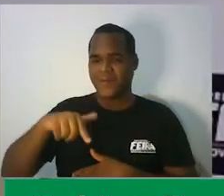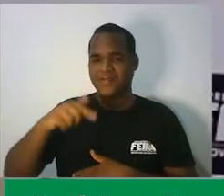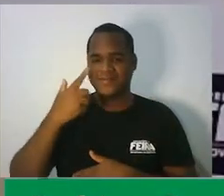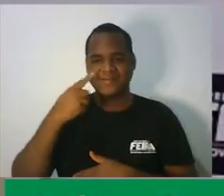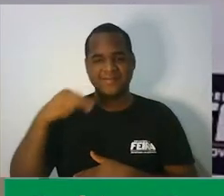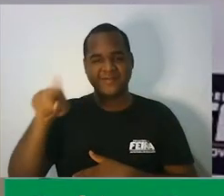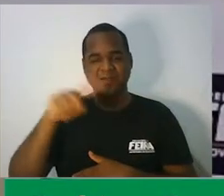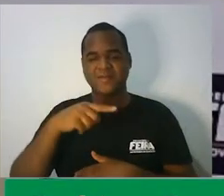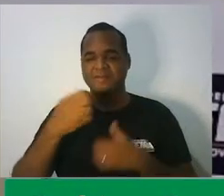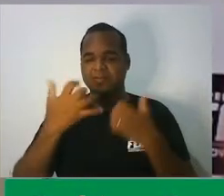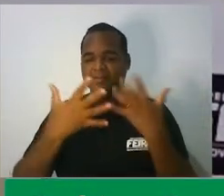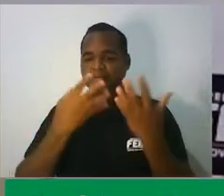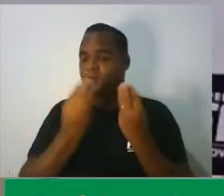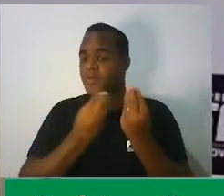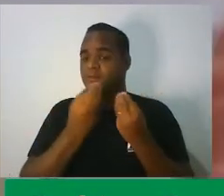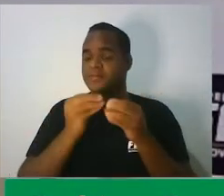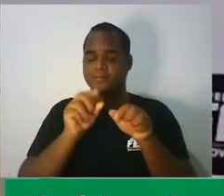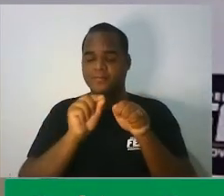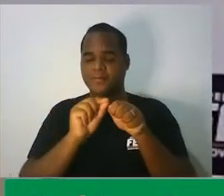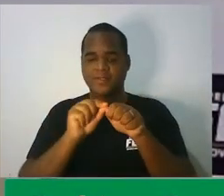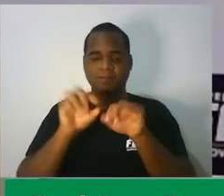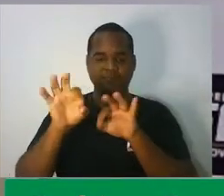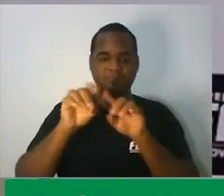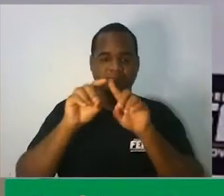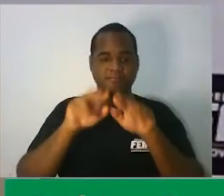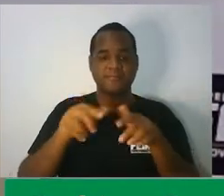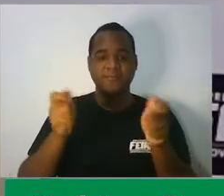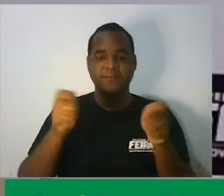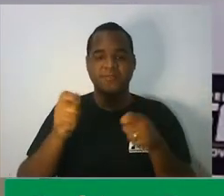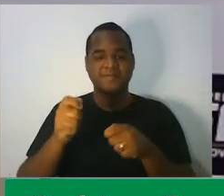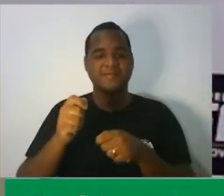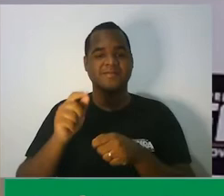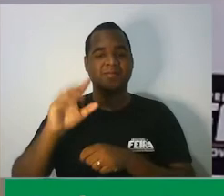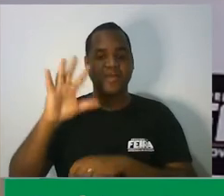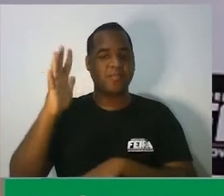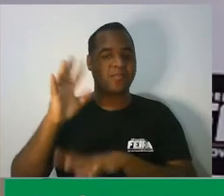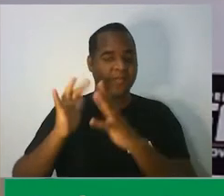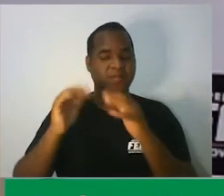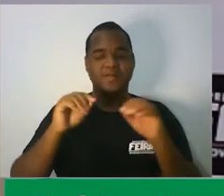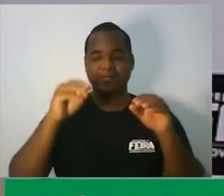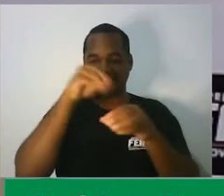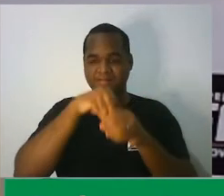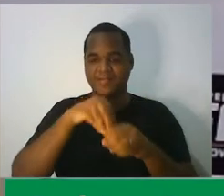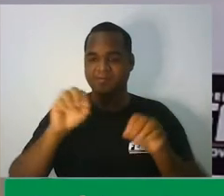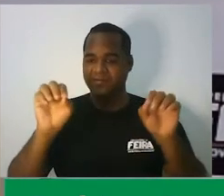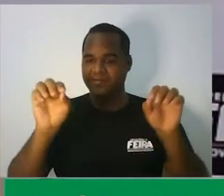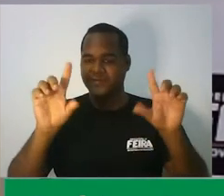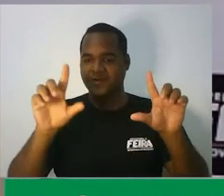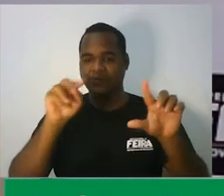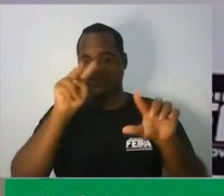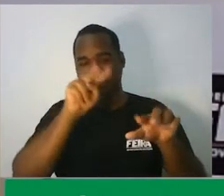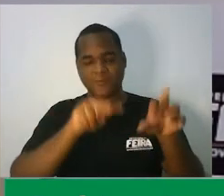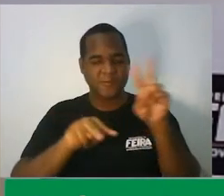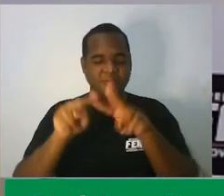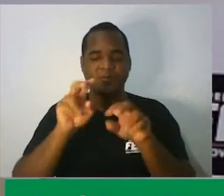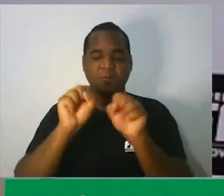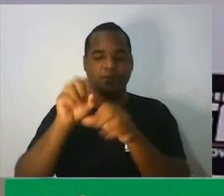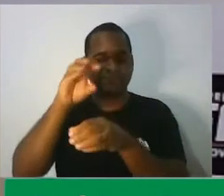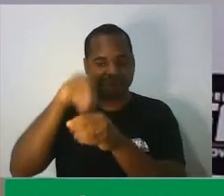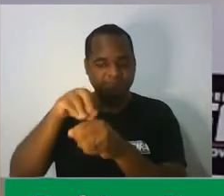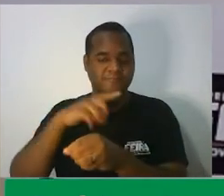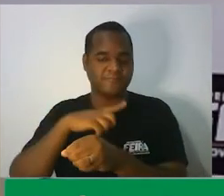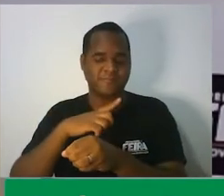fazer a nossa aula acontecer dentro desse quadro virtual com essas coisas de triângulos